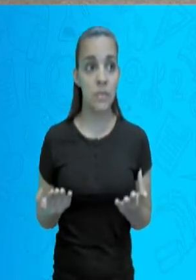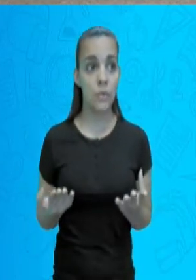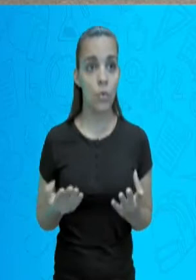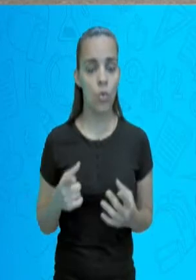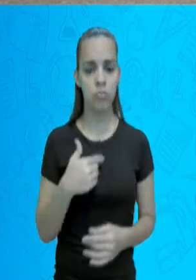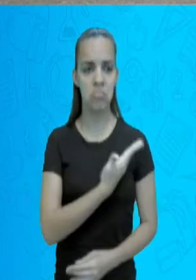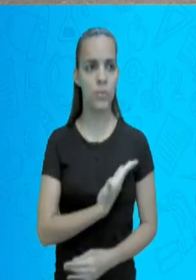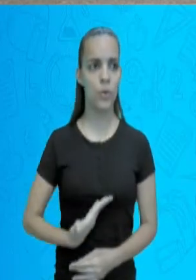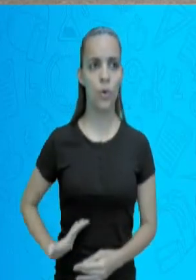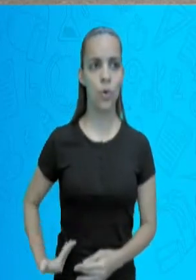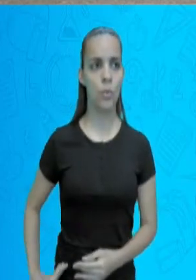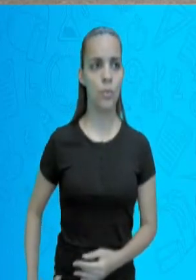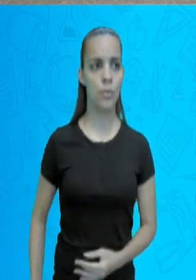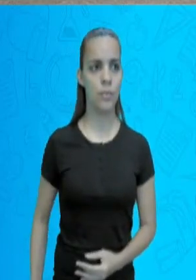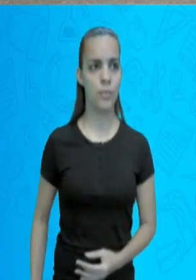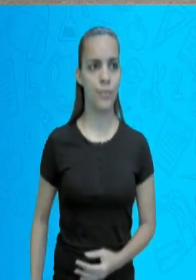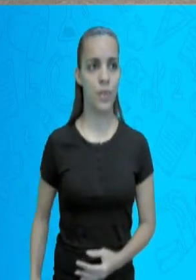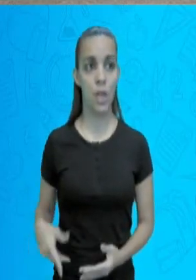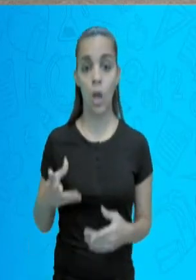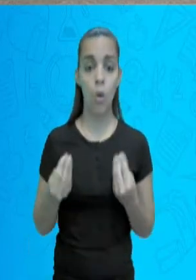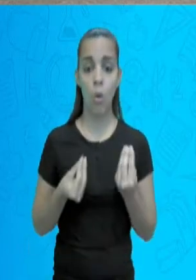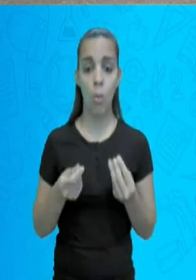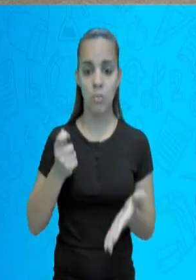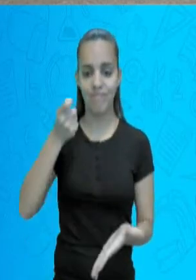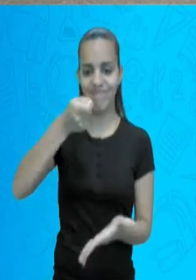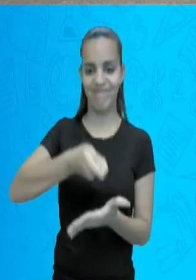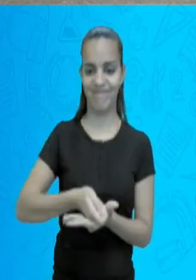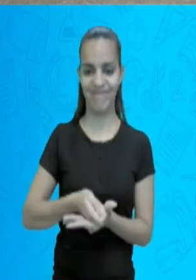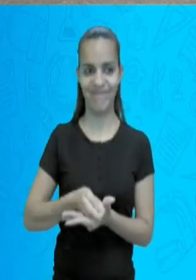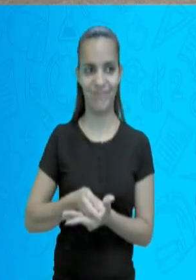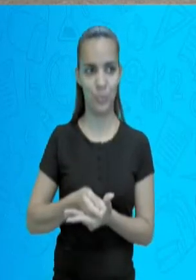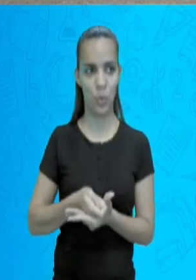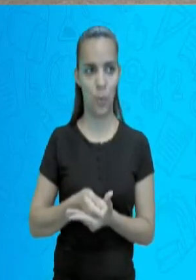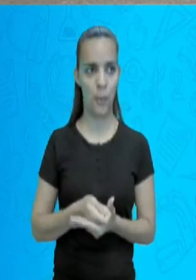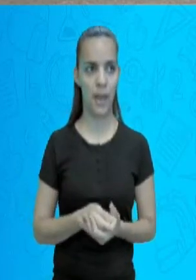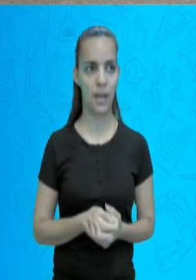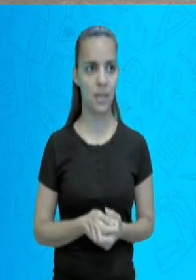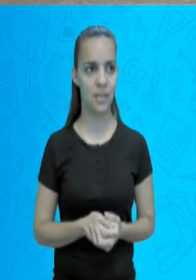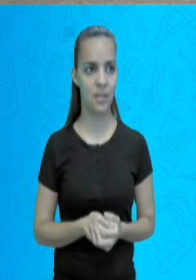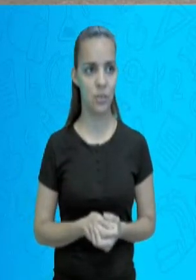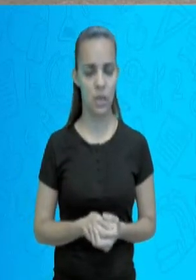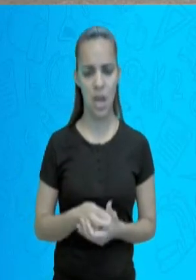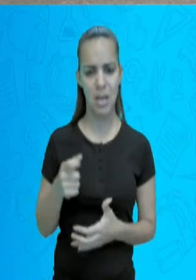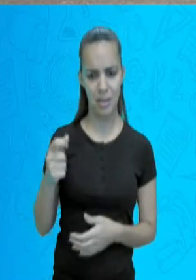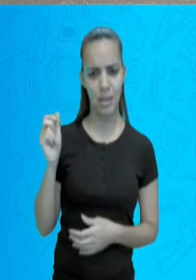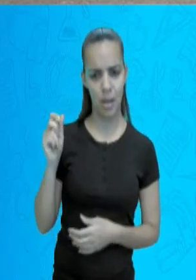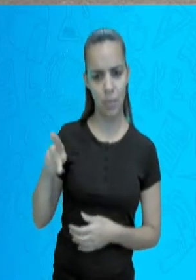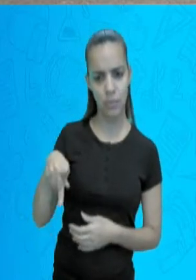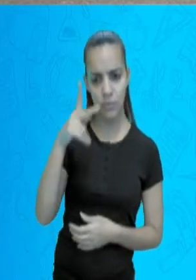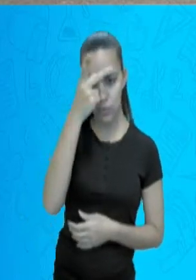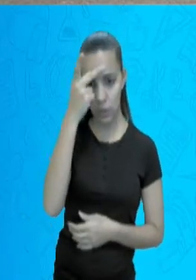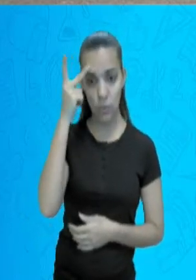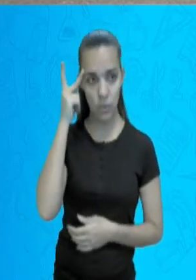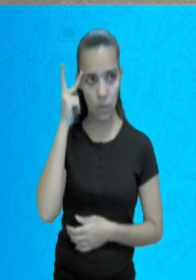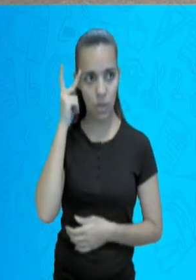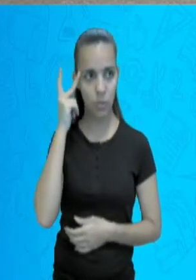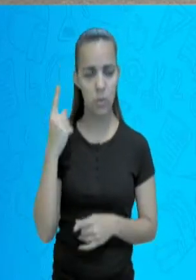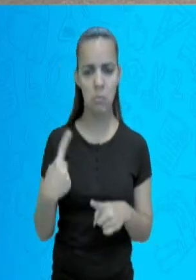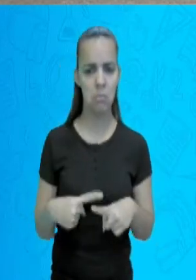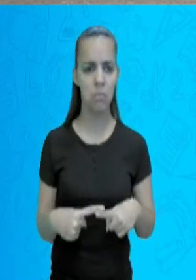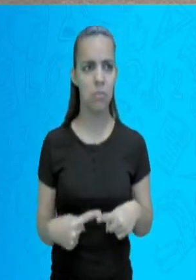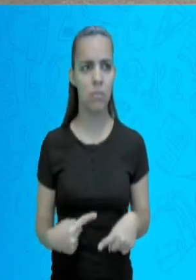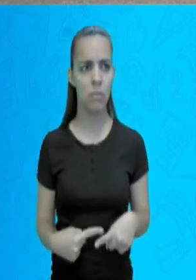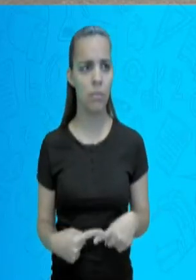governo não ia ter como pagar as aposentadorias. Por quê?